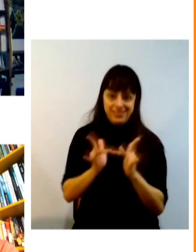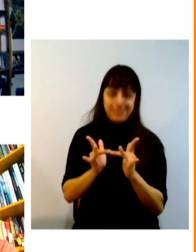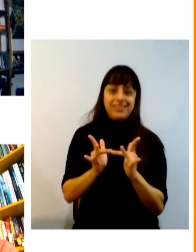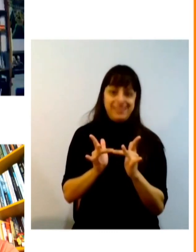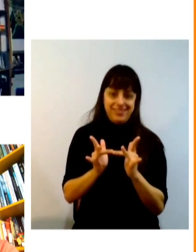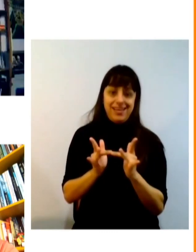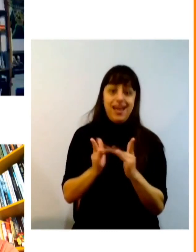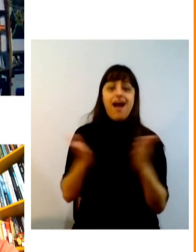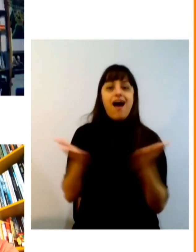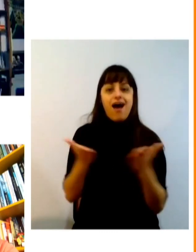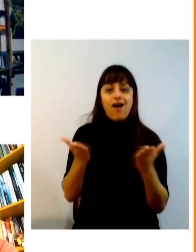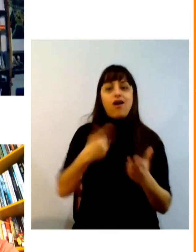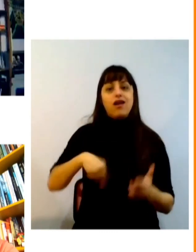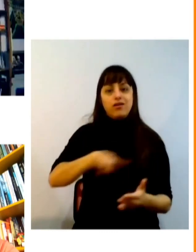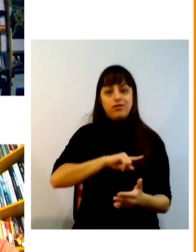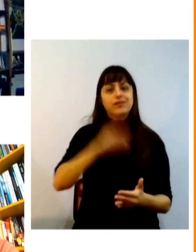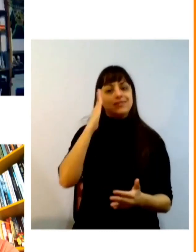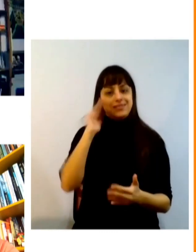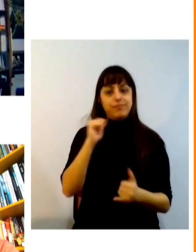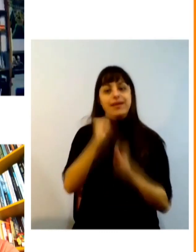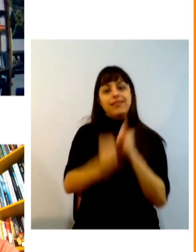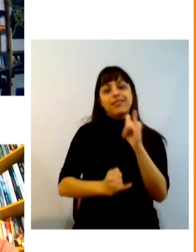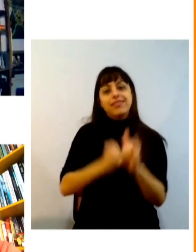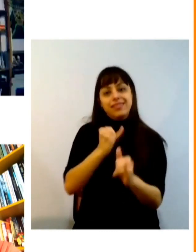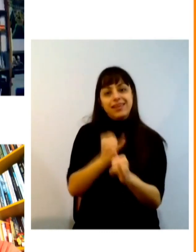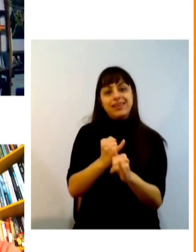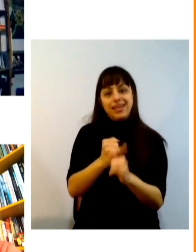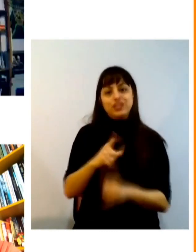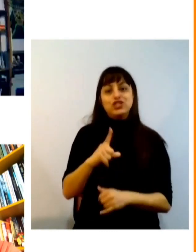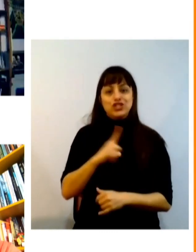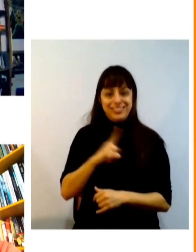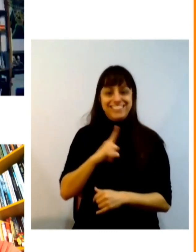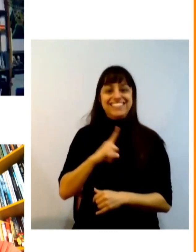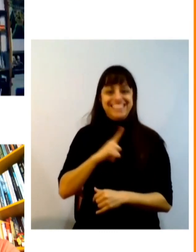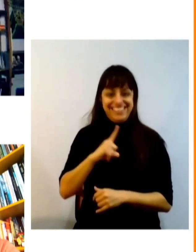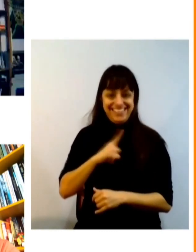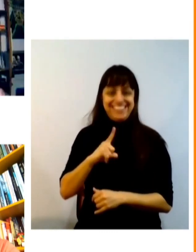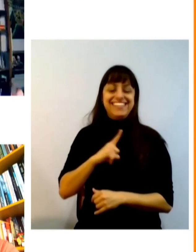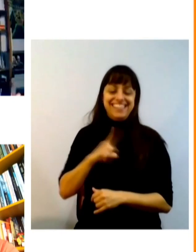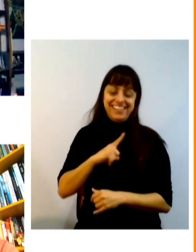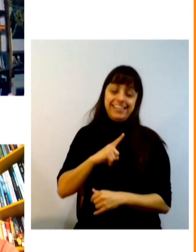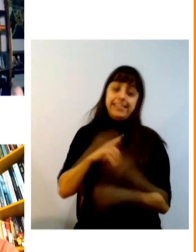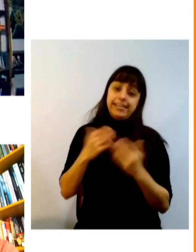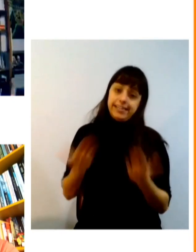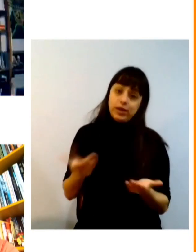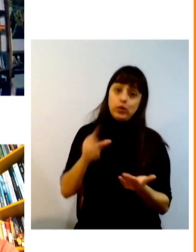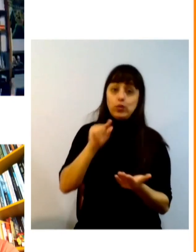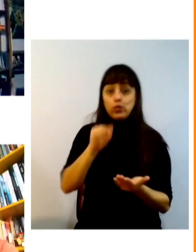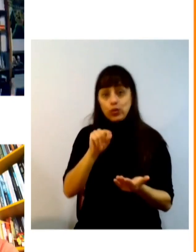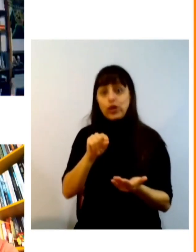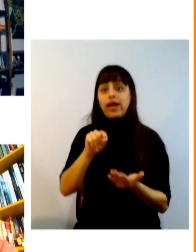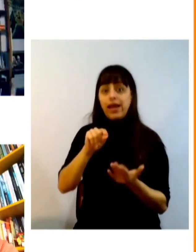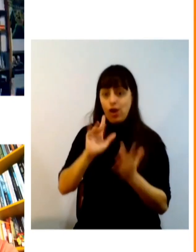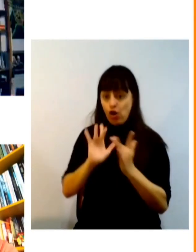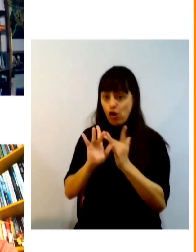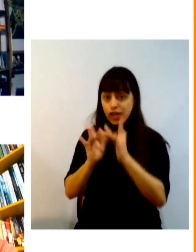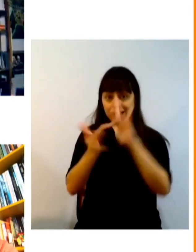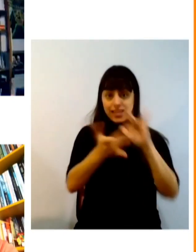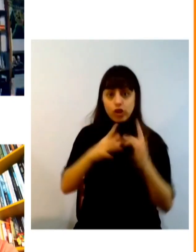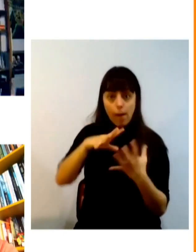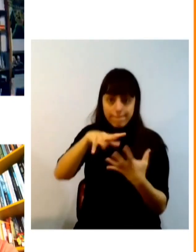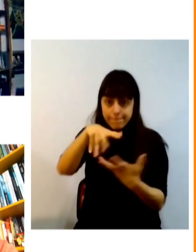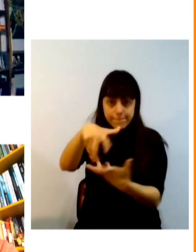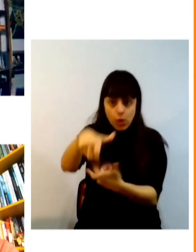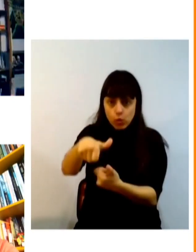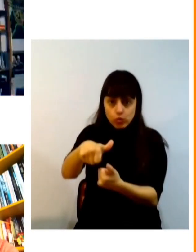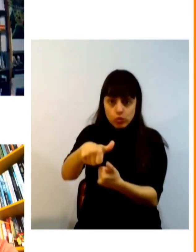a figura do conectado pela internet como a Adriana falava mas não somente pela internet conectado quer dizer conectado com o mundo